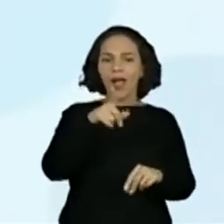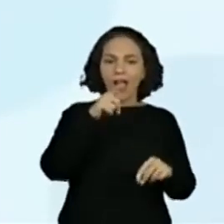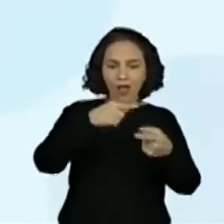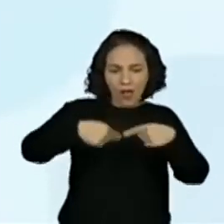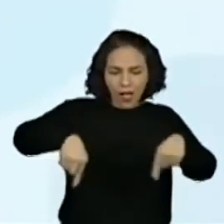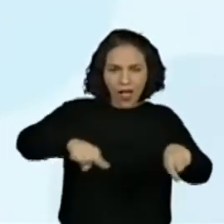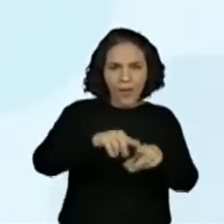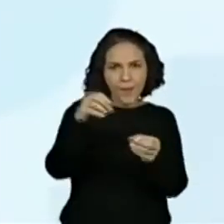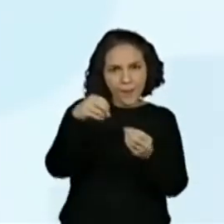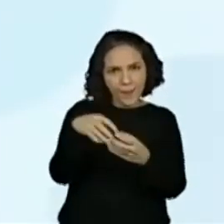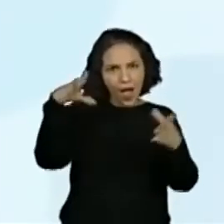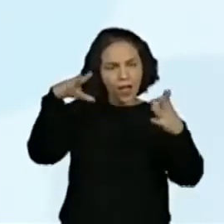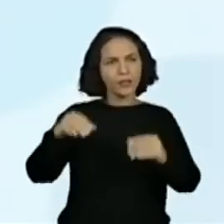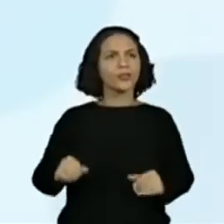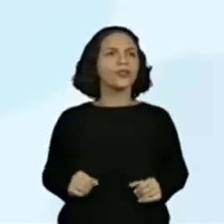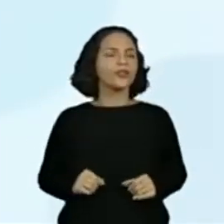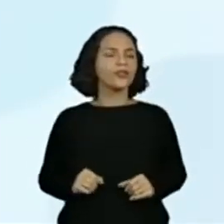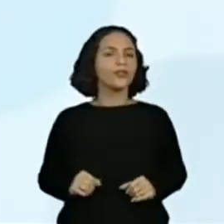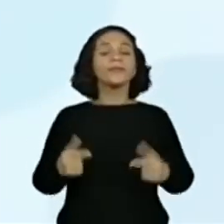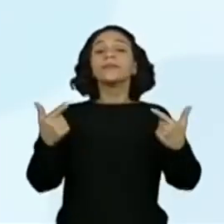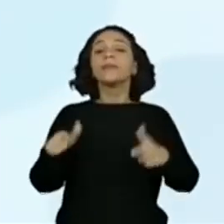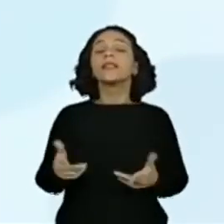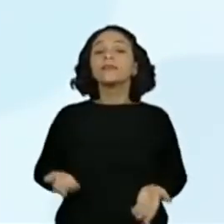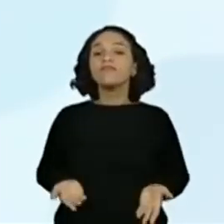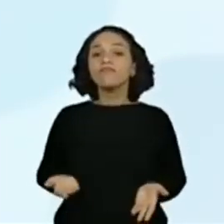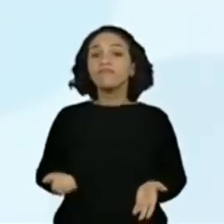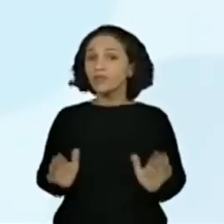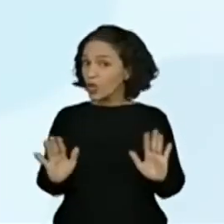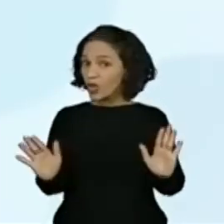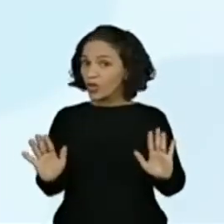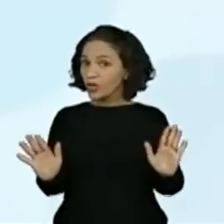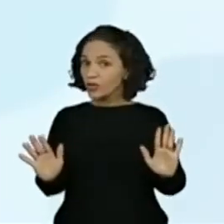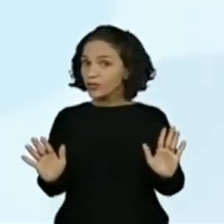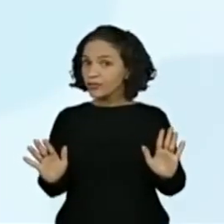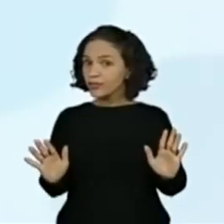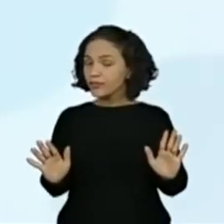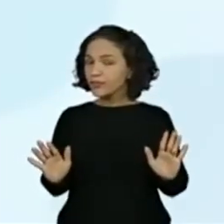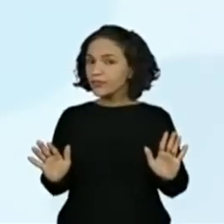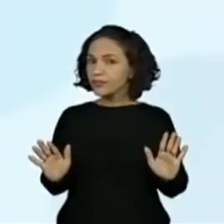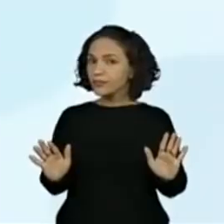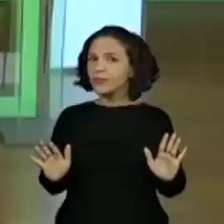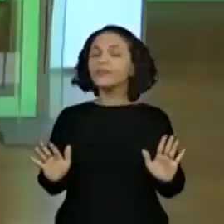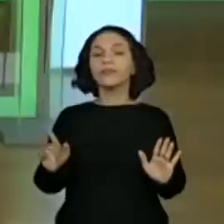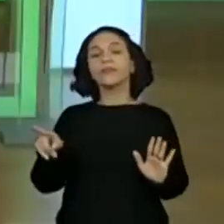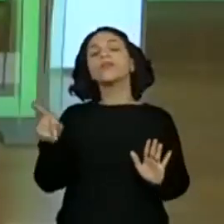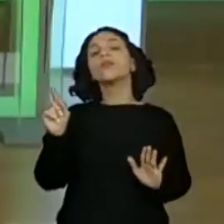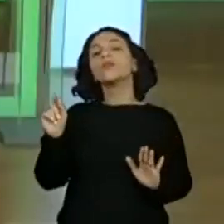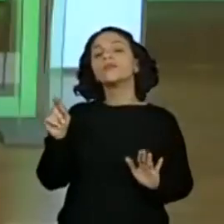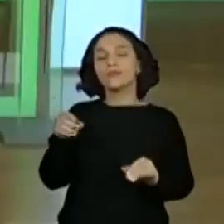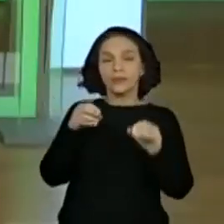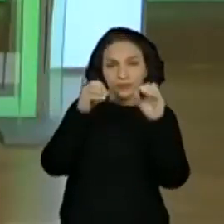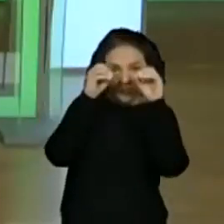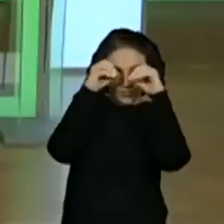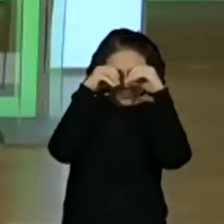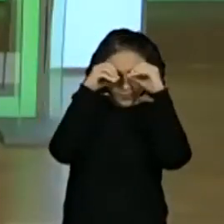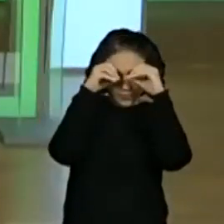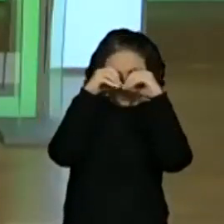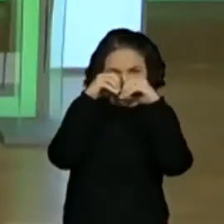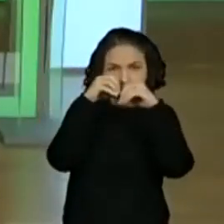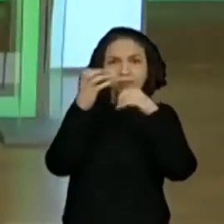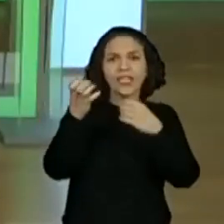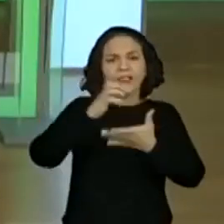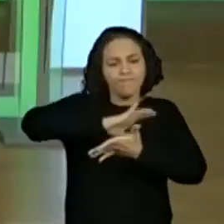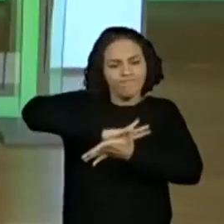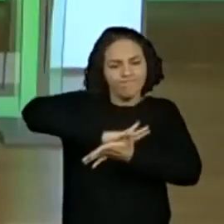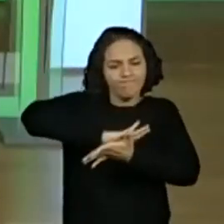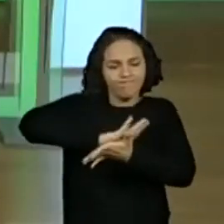magia do lago. Mais alguma coisa importante? Ah, sim. O vilão quer acabar com